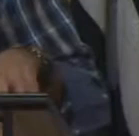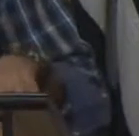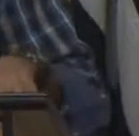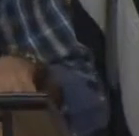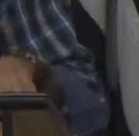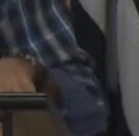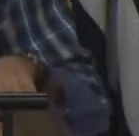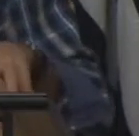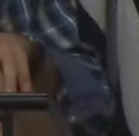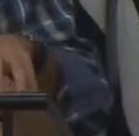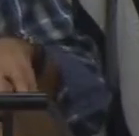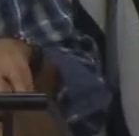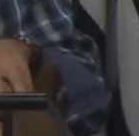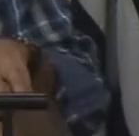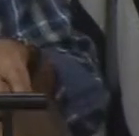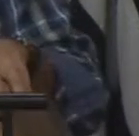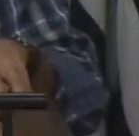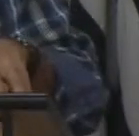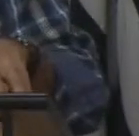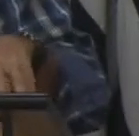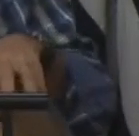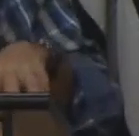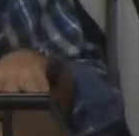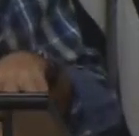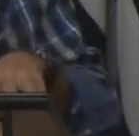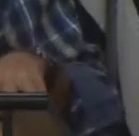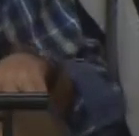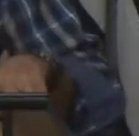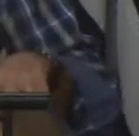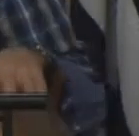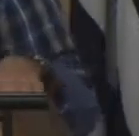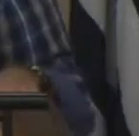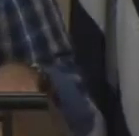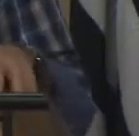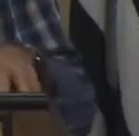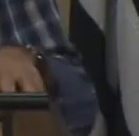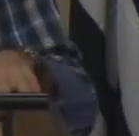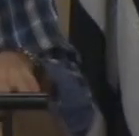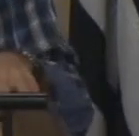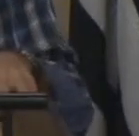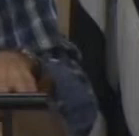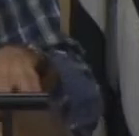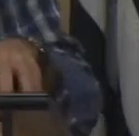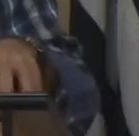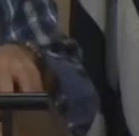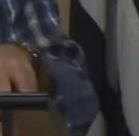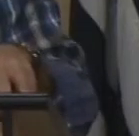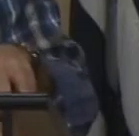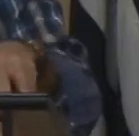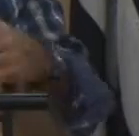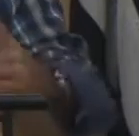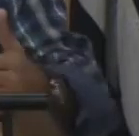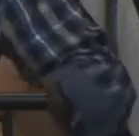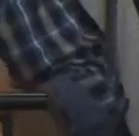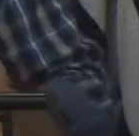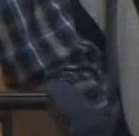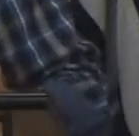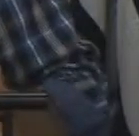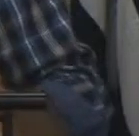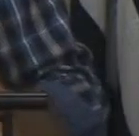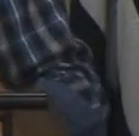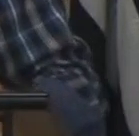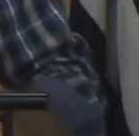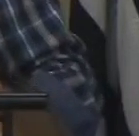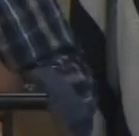que nós entramos na prefeitura em caráter administrativo e a prefeitura mesmo abaixou em alguns